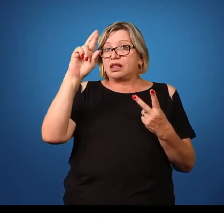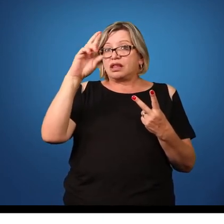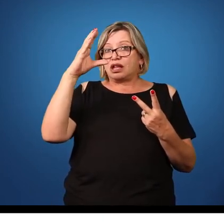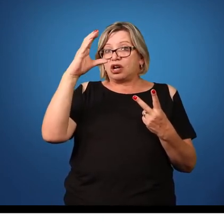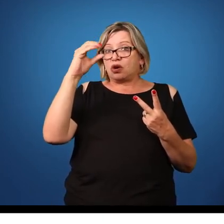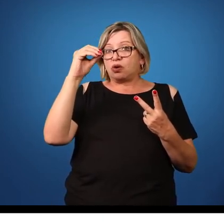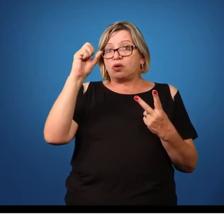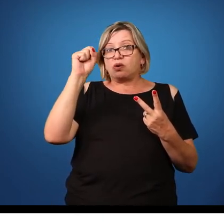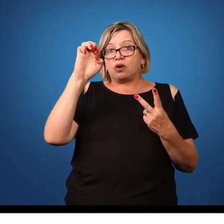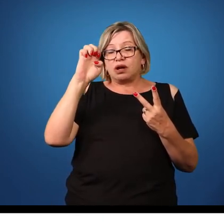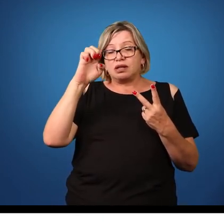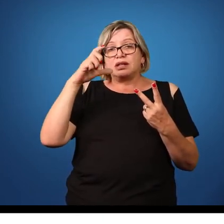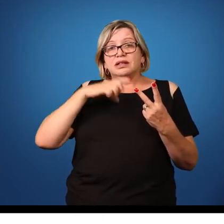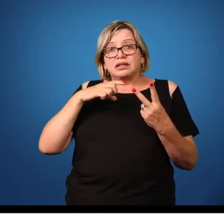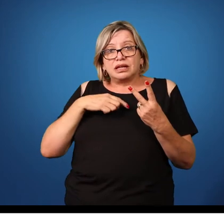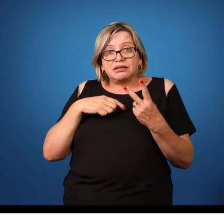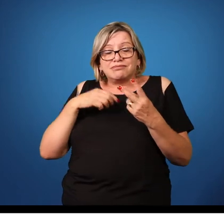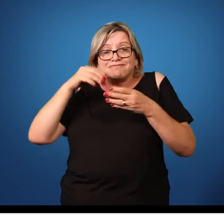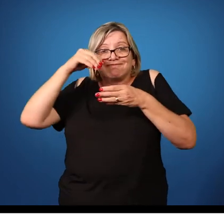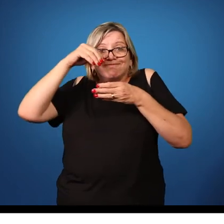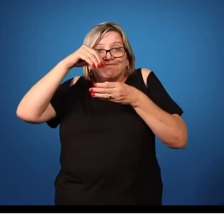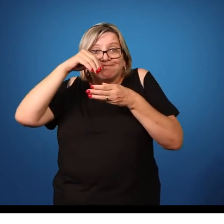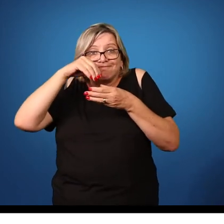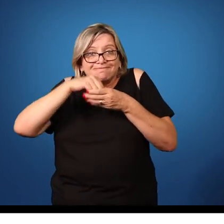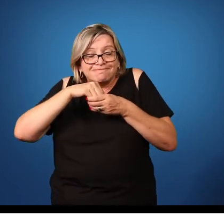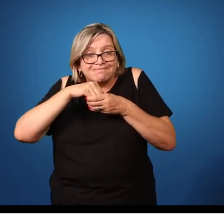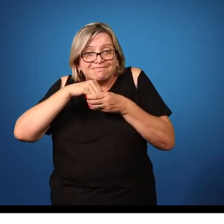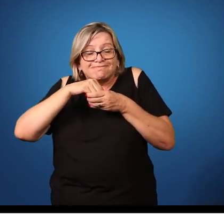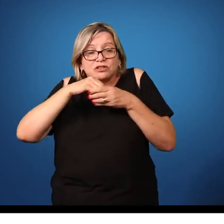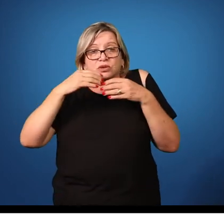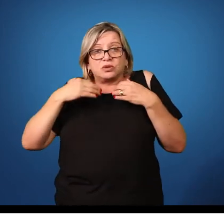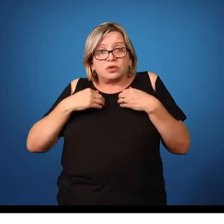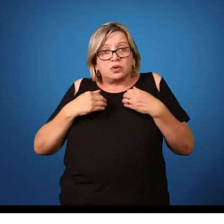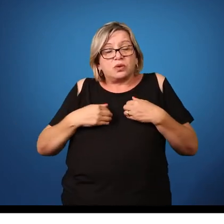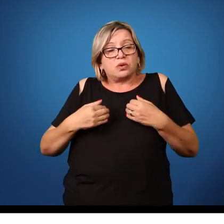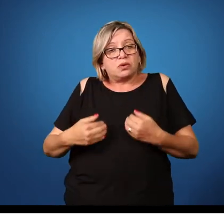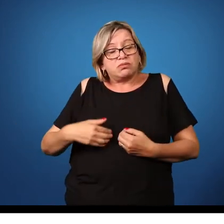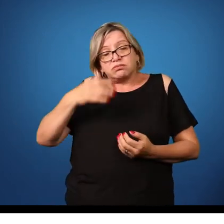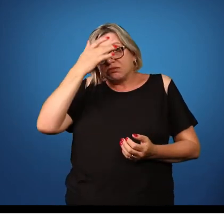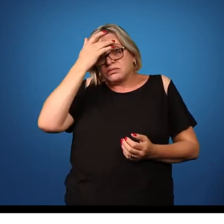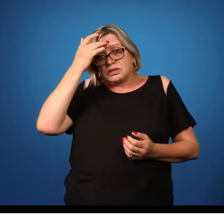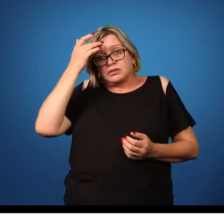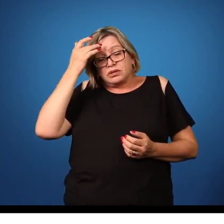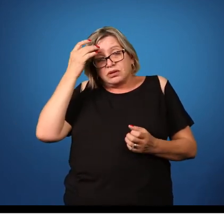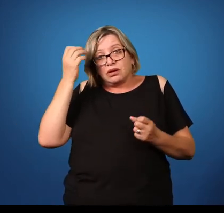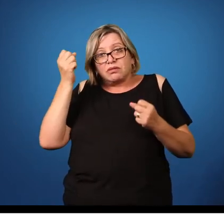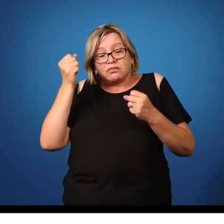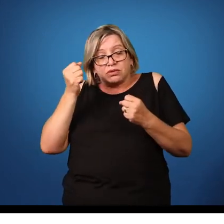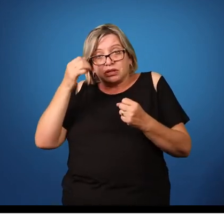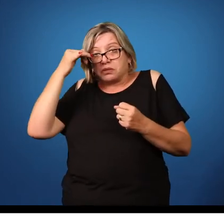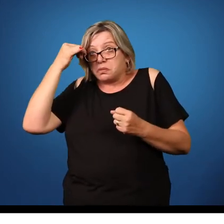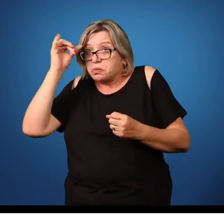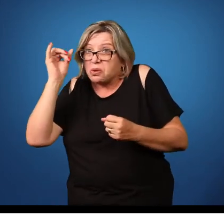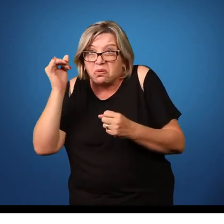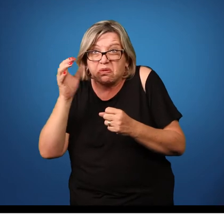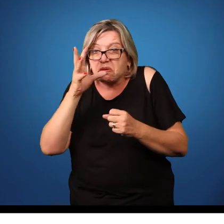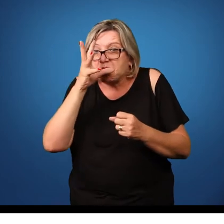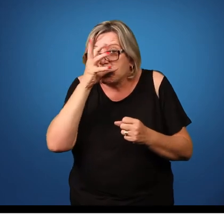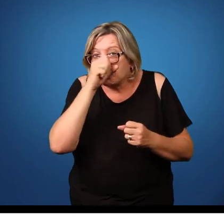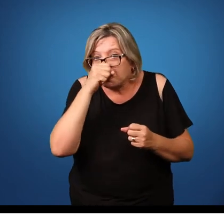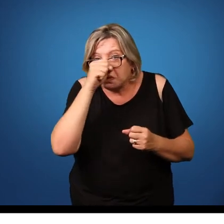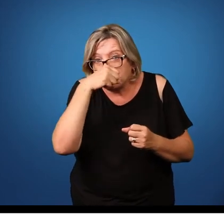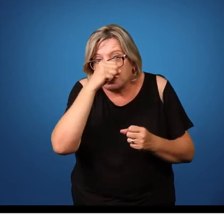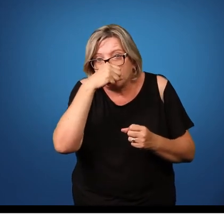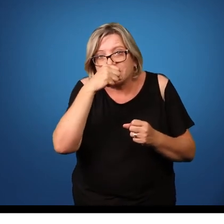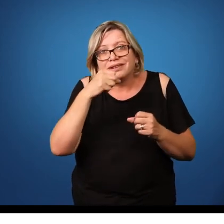cisticercos no tecido do seu hospedeiro, que aí pode ser boi, pode ser o